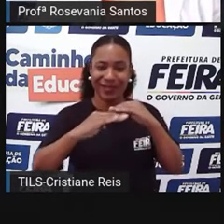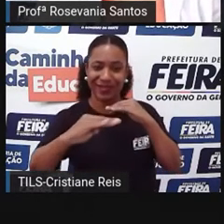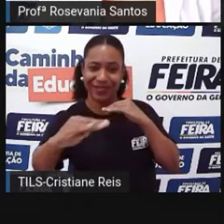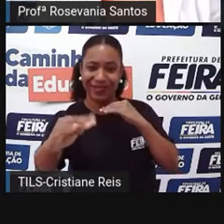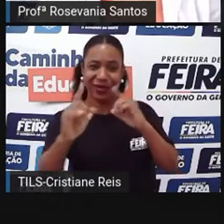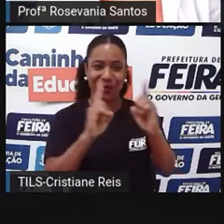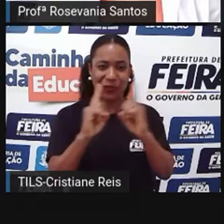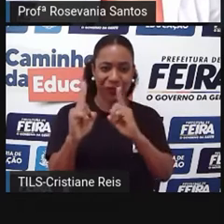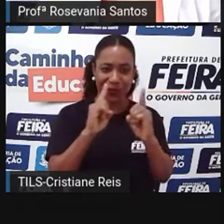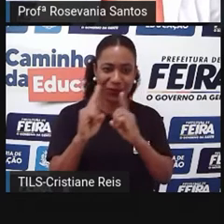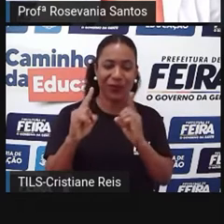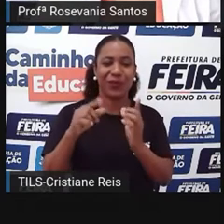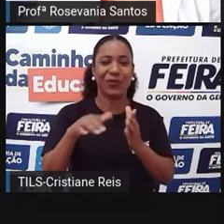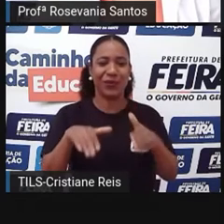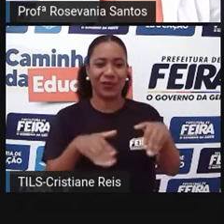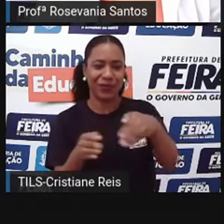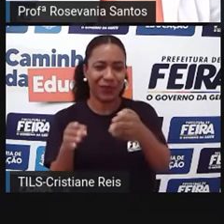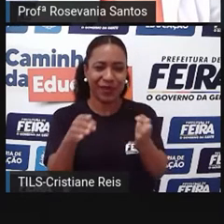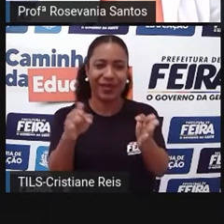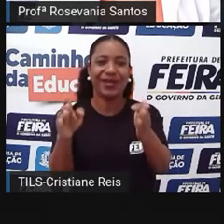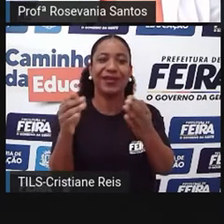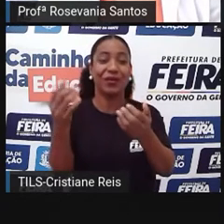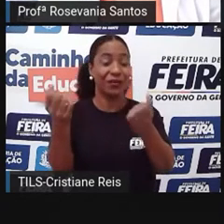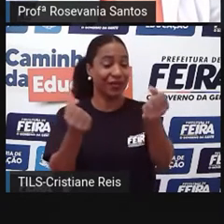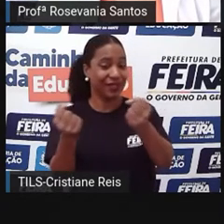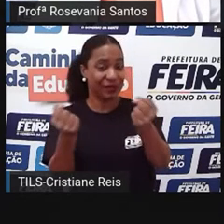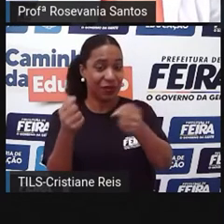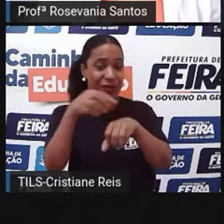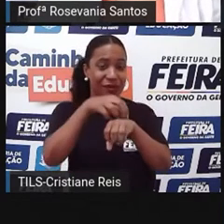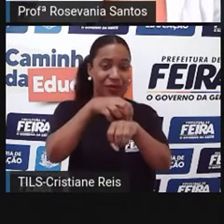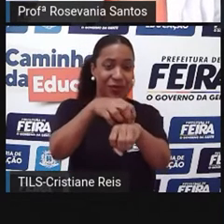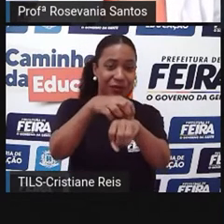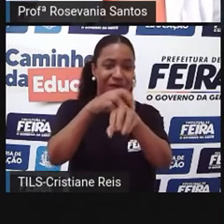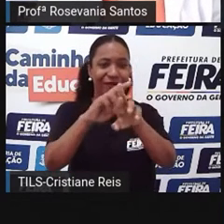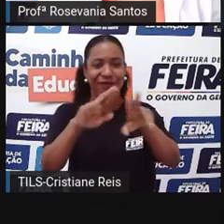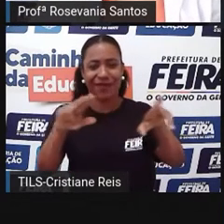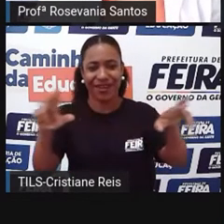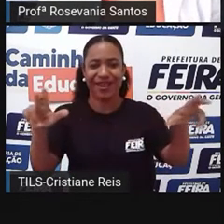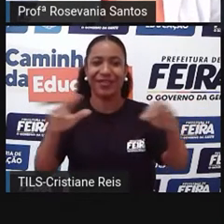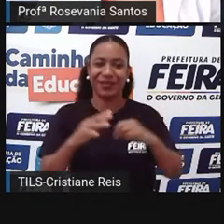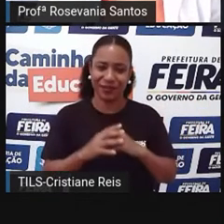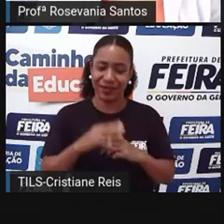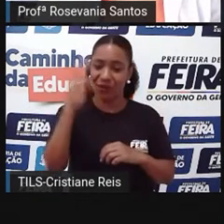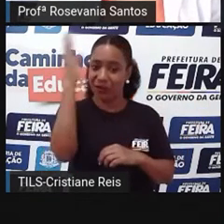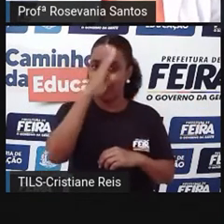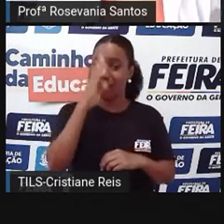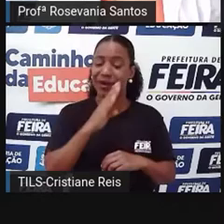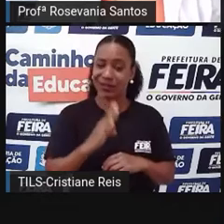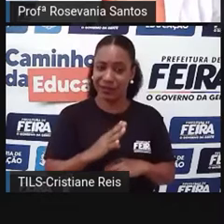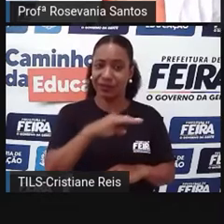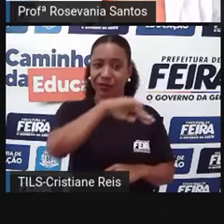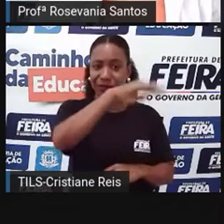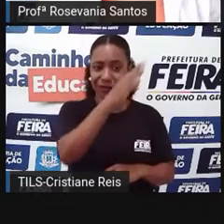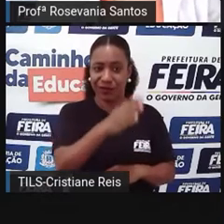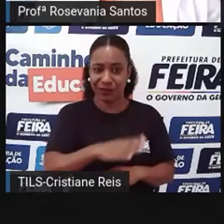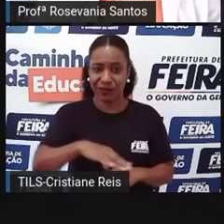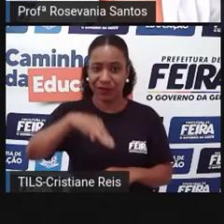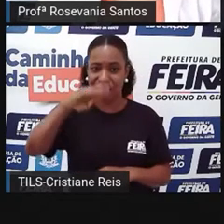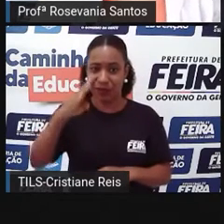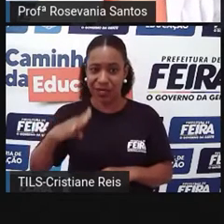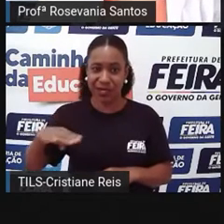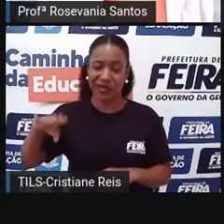Tudo isso, né, tem suas vantagens. E chama a ideia de que o nosso país, o relevo, ele é bem